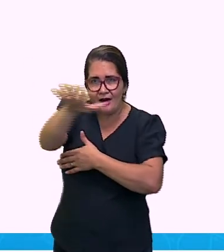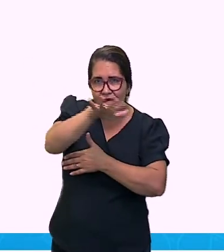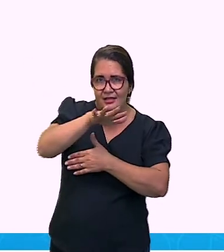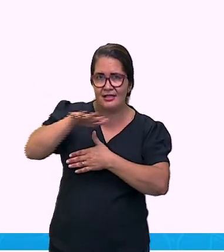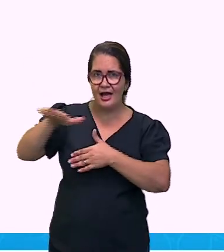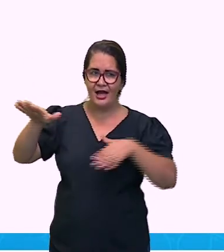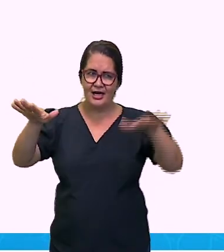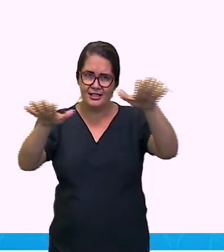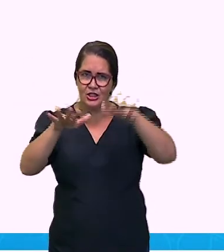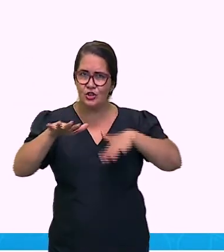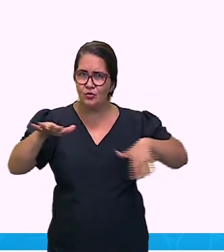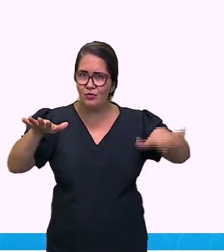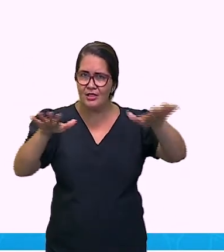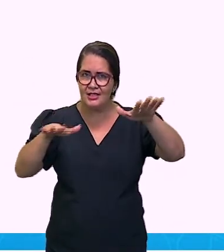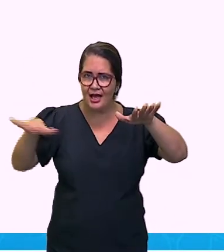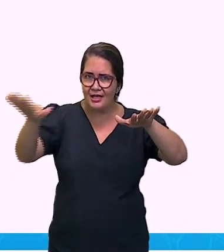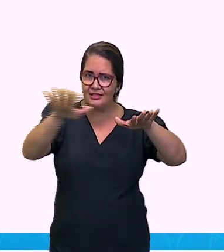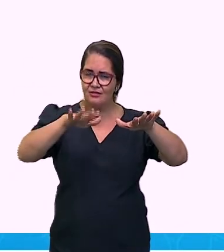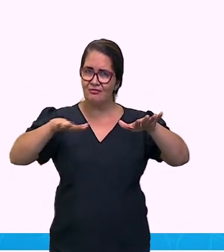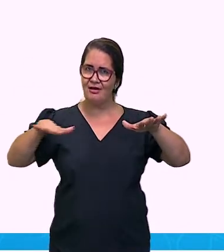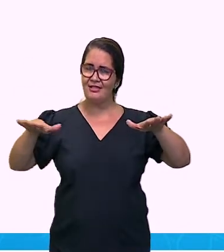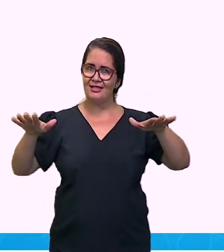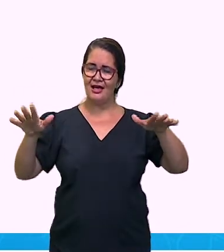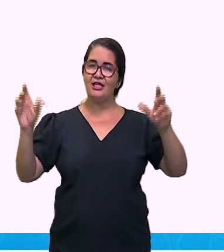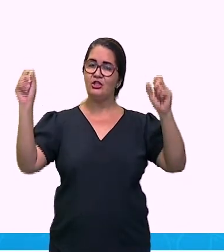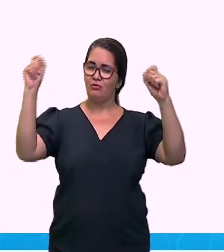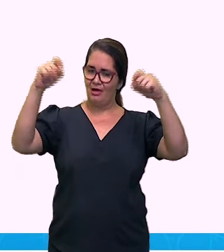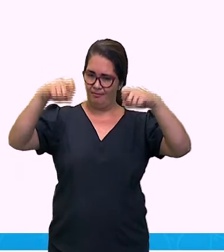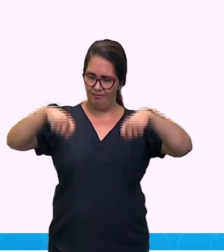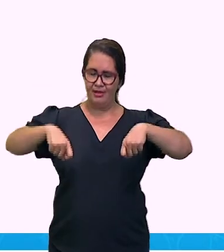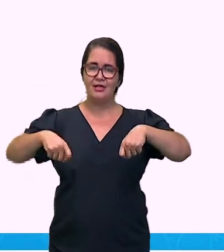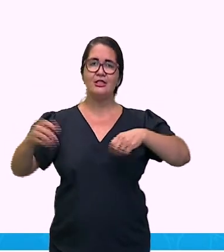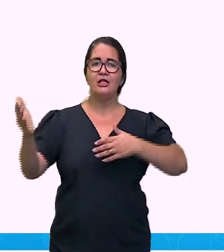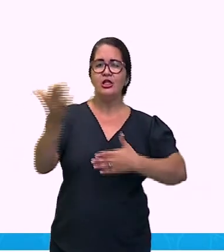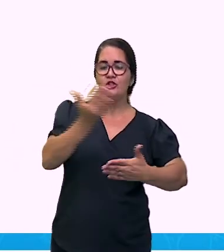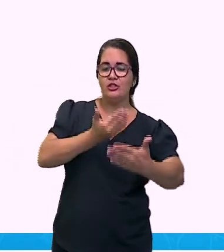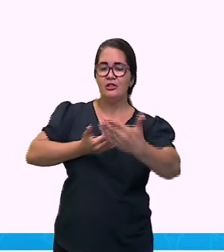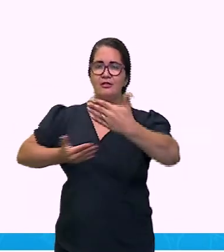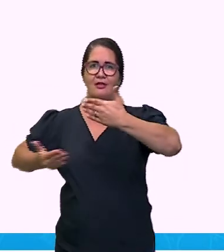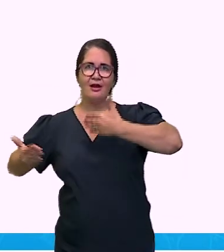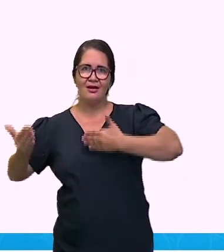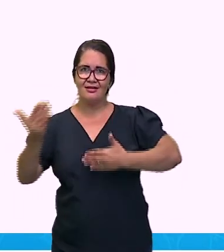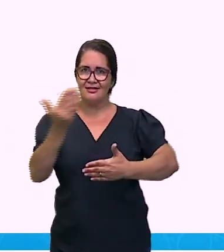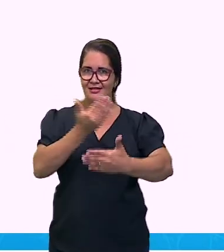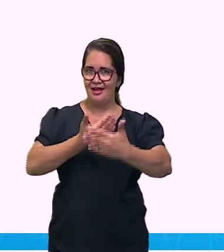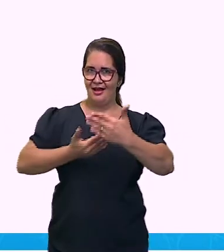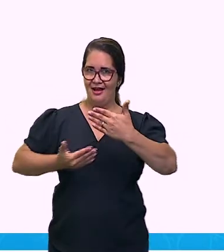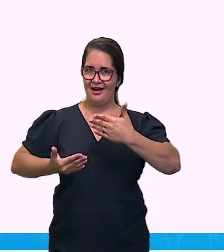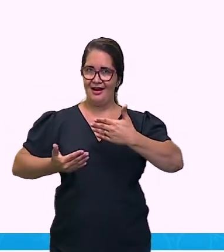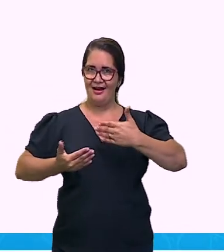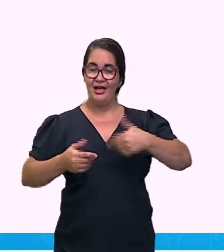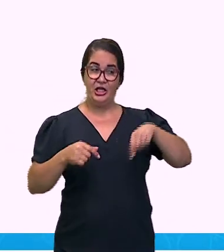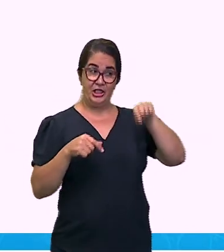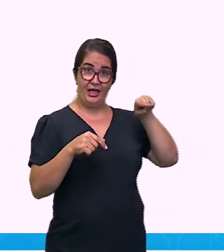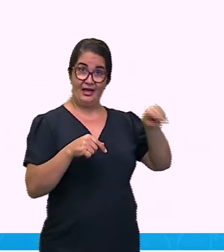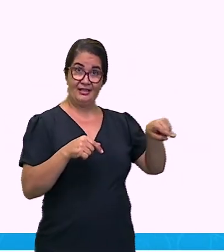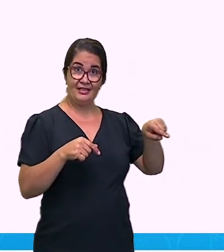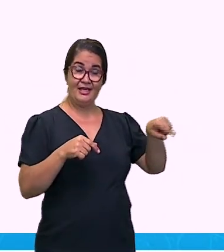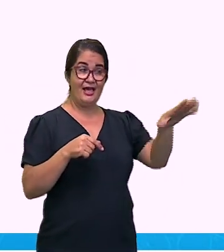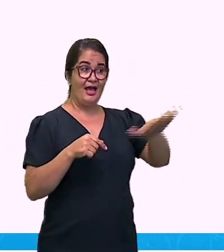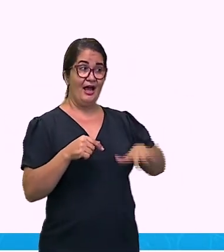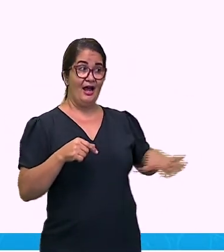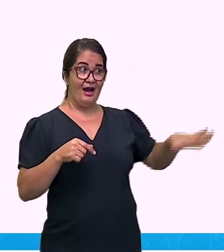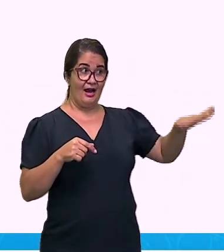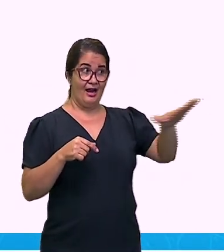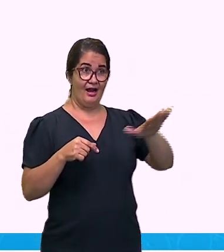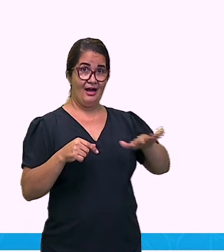toda aquela condição de interação entre os seres vivos daquele hábito, fazendo com